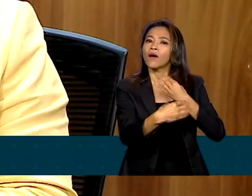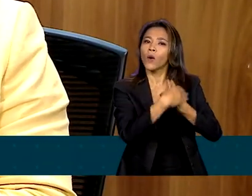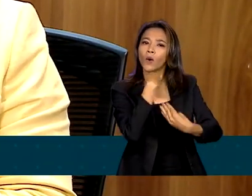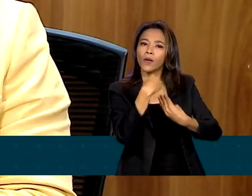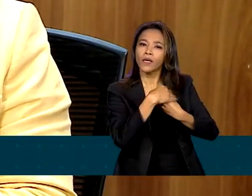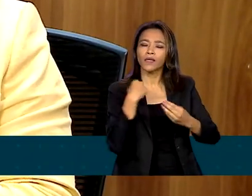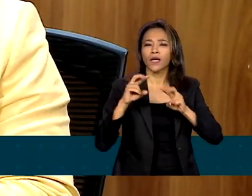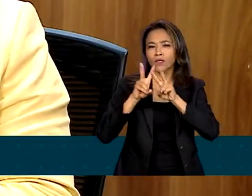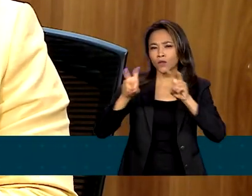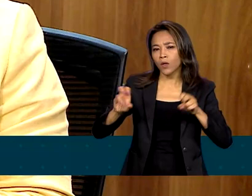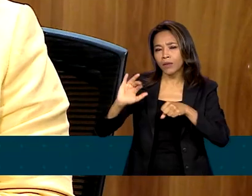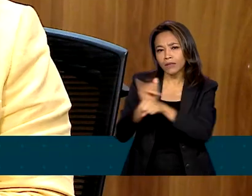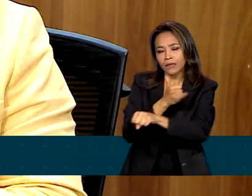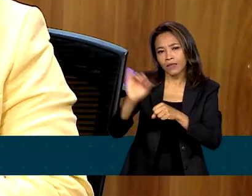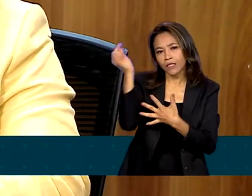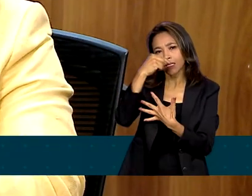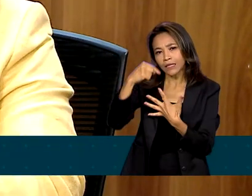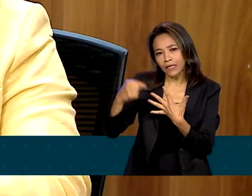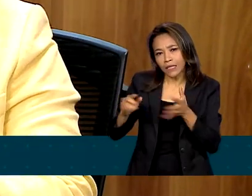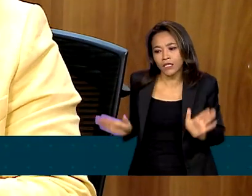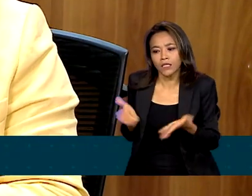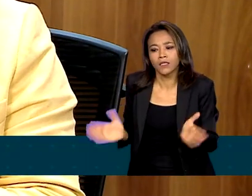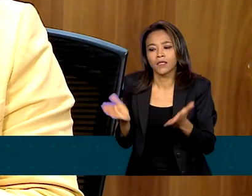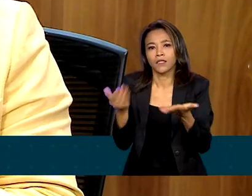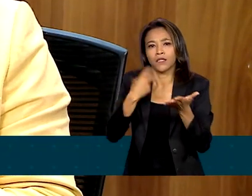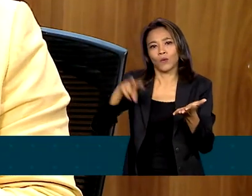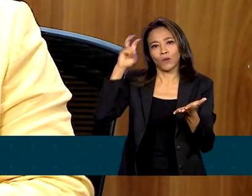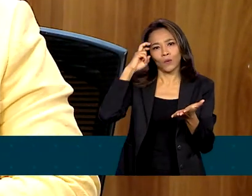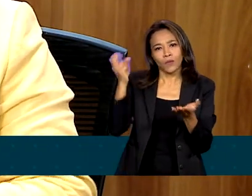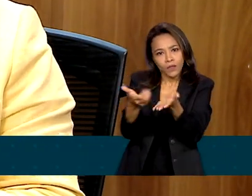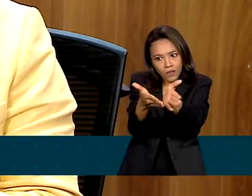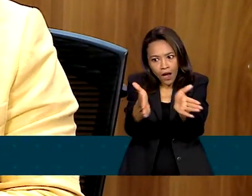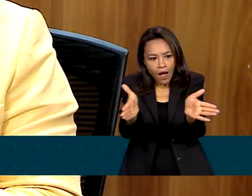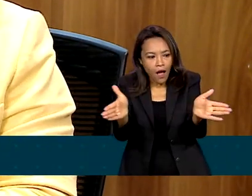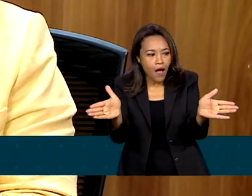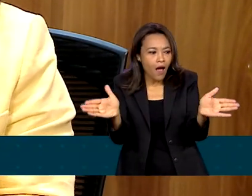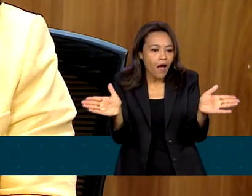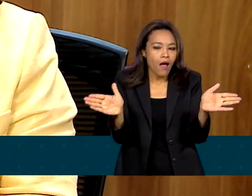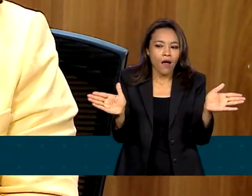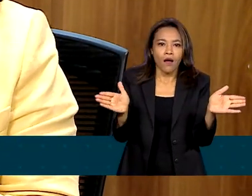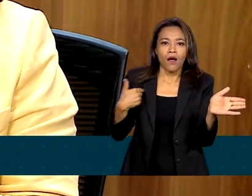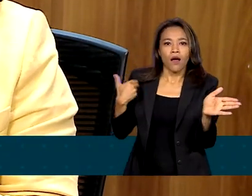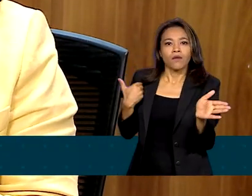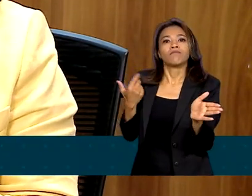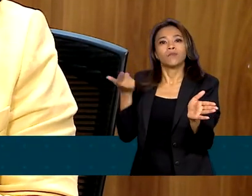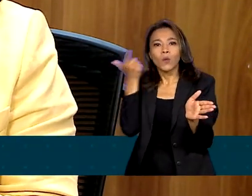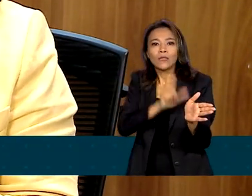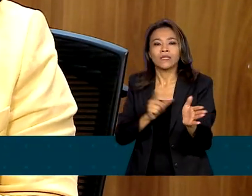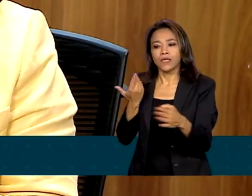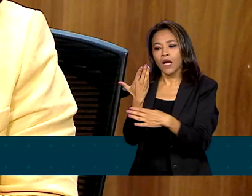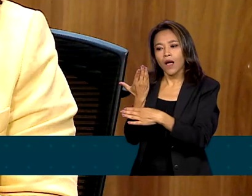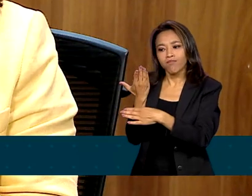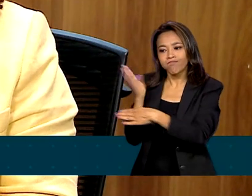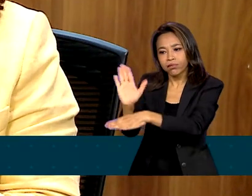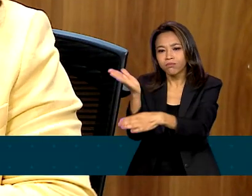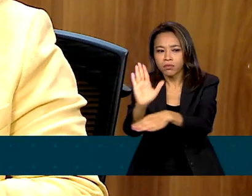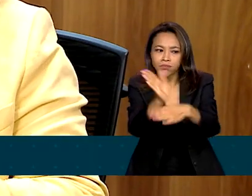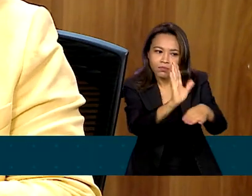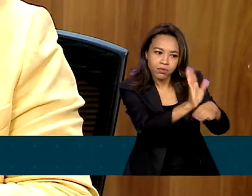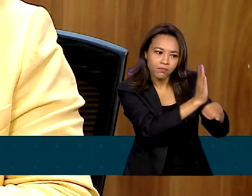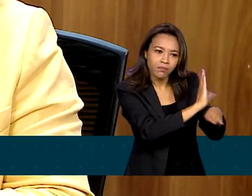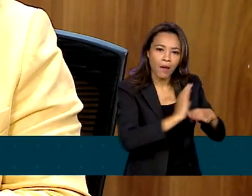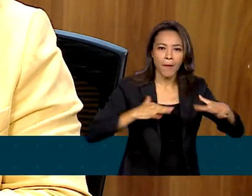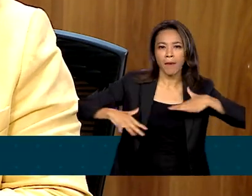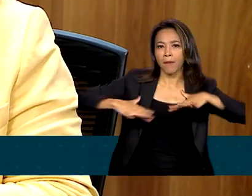ações de cultura, de fomento à cultura, para que elas sejam mais amplas, atenda toda essa dinâmica que nós estamos querendo, que é a